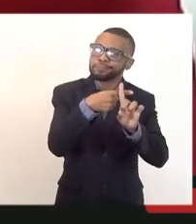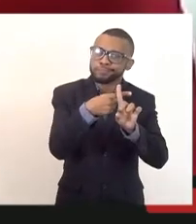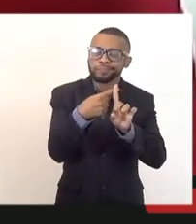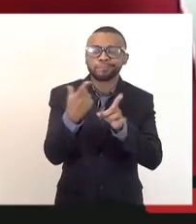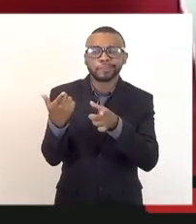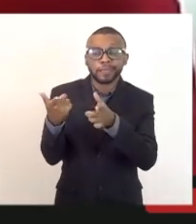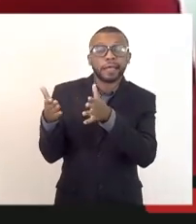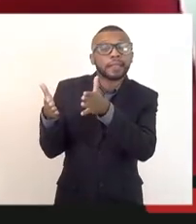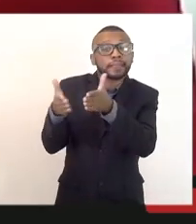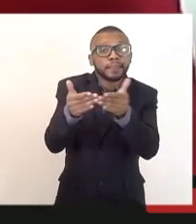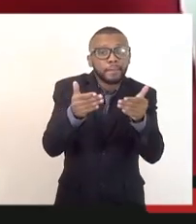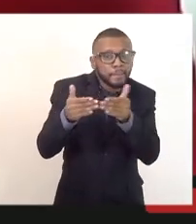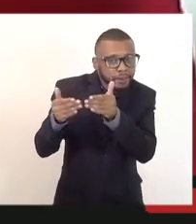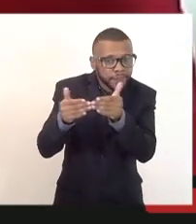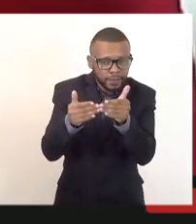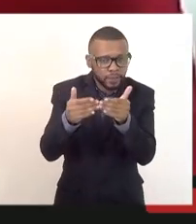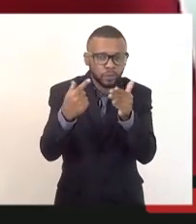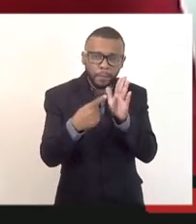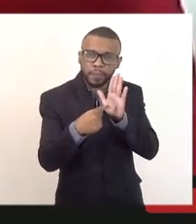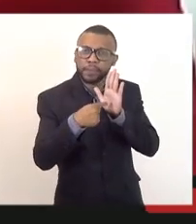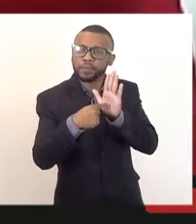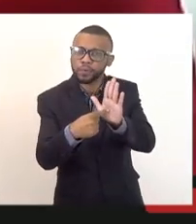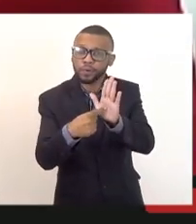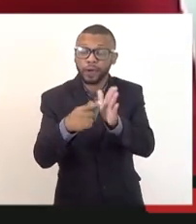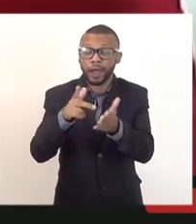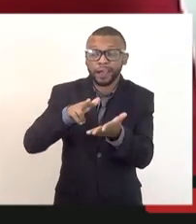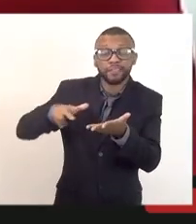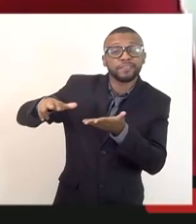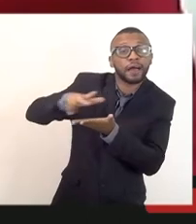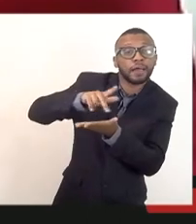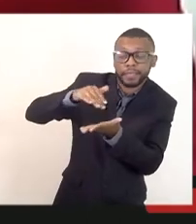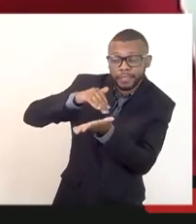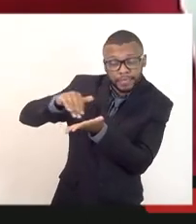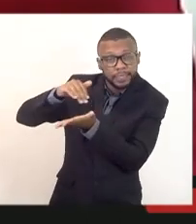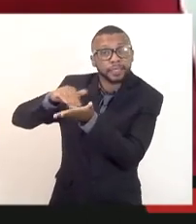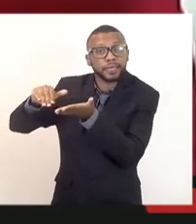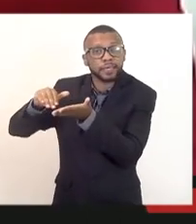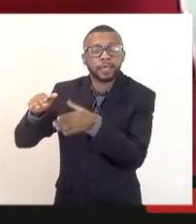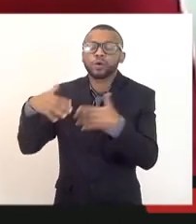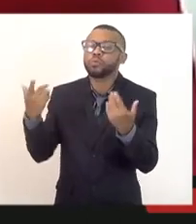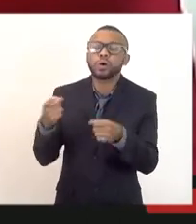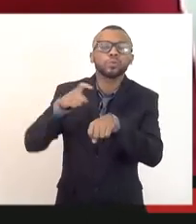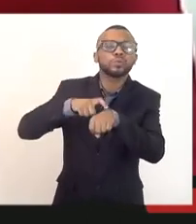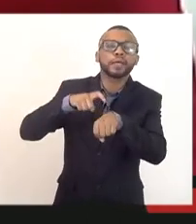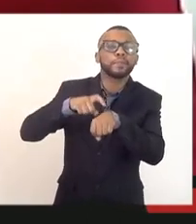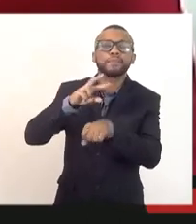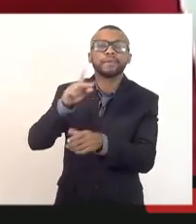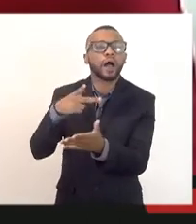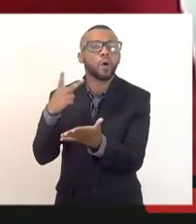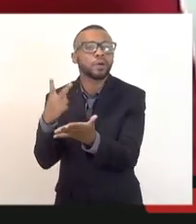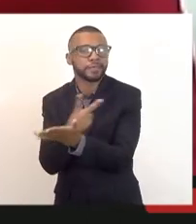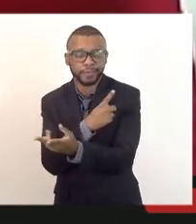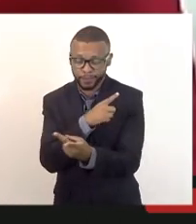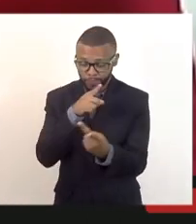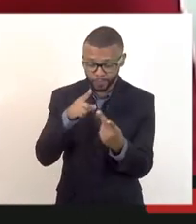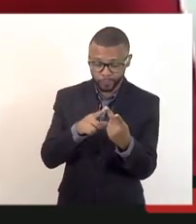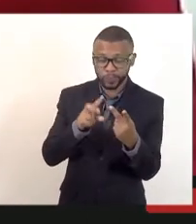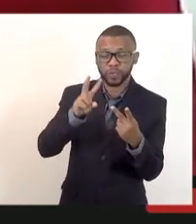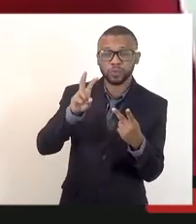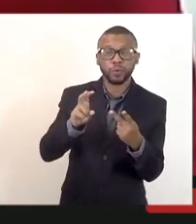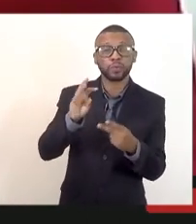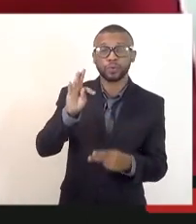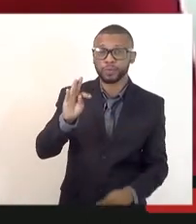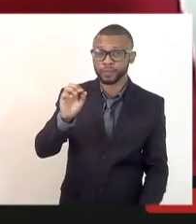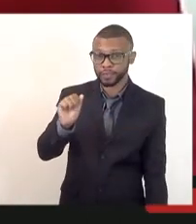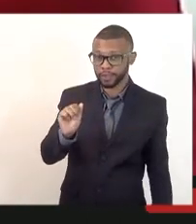apresentou a outras secretarias e qual o tempo que isso vai acontecer? A questão do TAF, eu